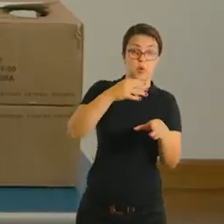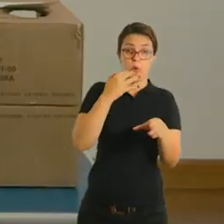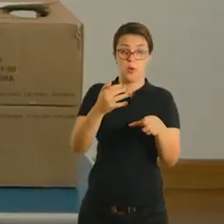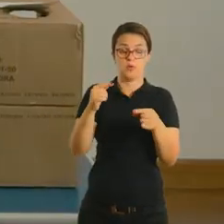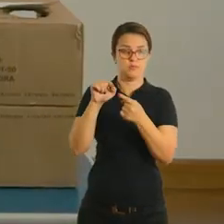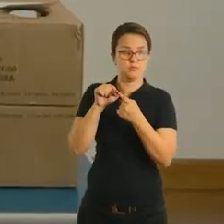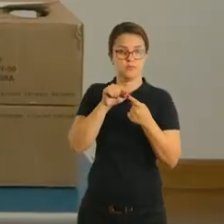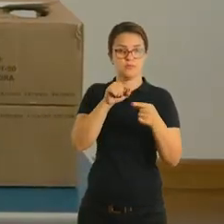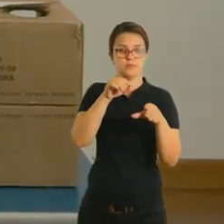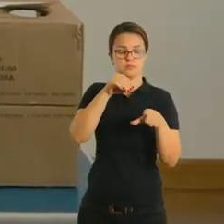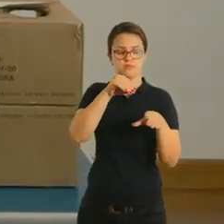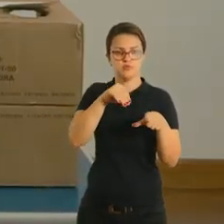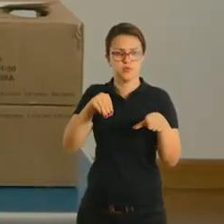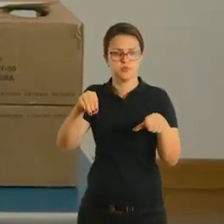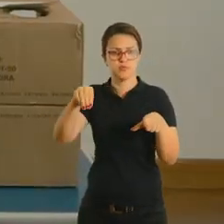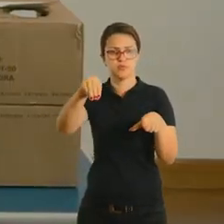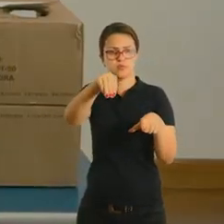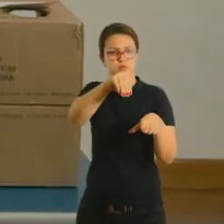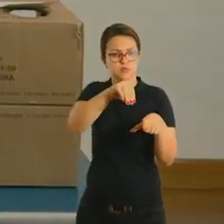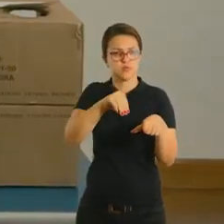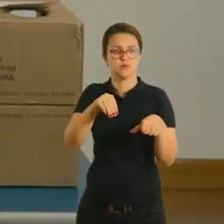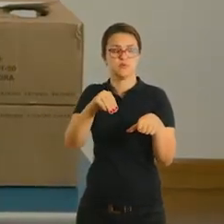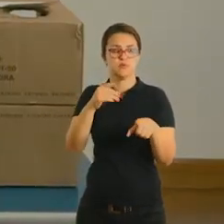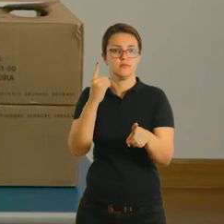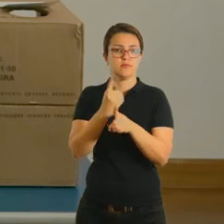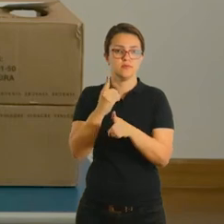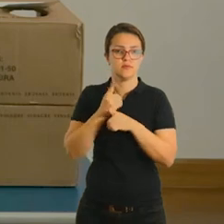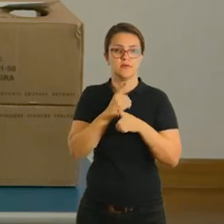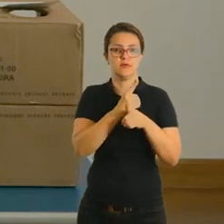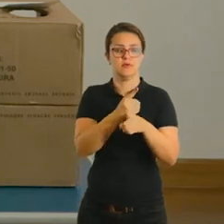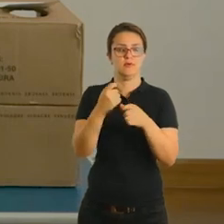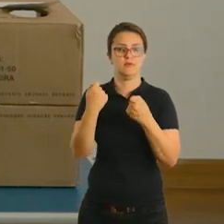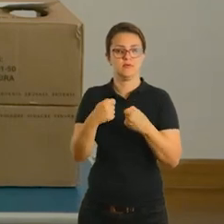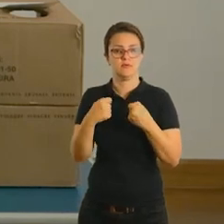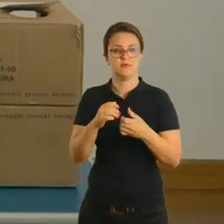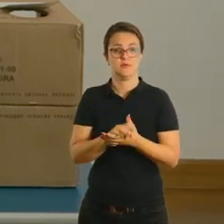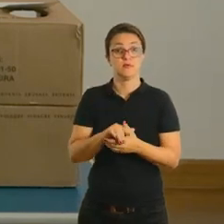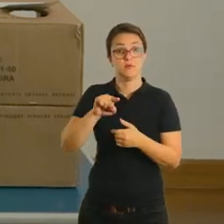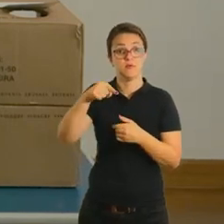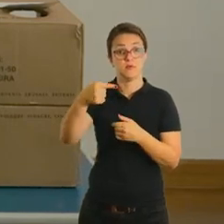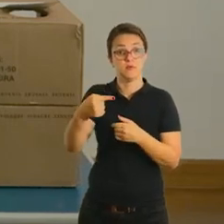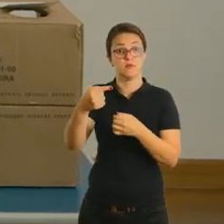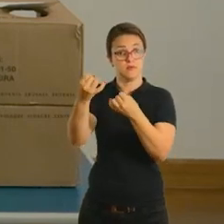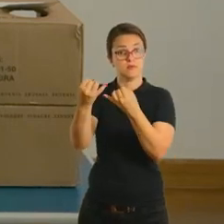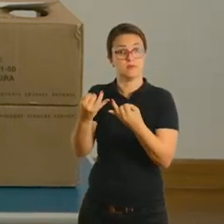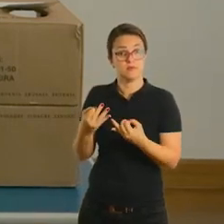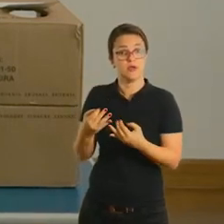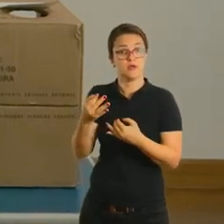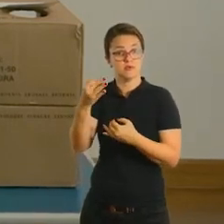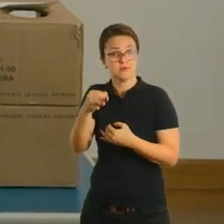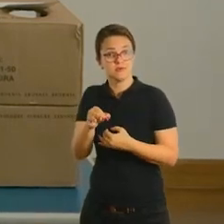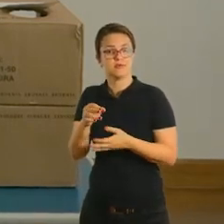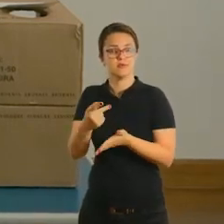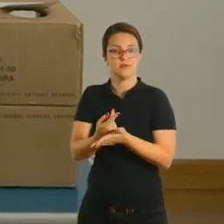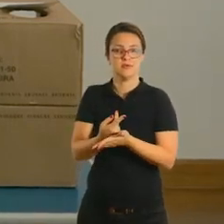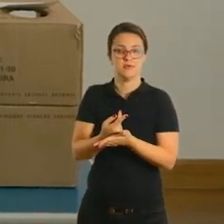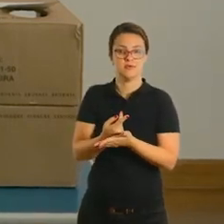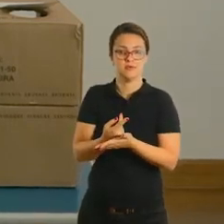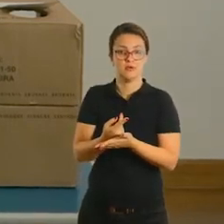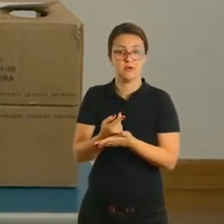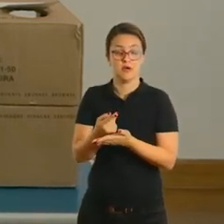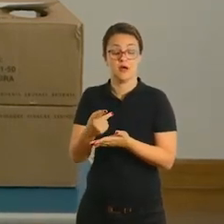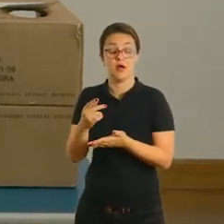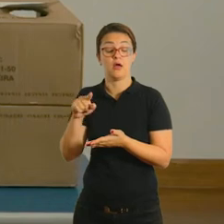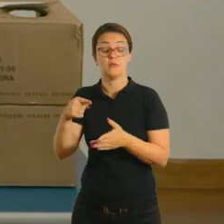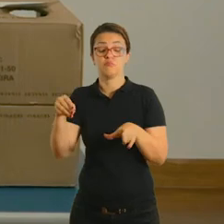experimentam e elas descobrem o que elas precisam. E vocês fazem as intervenções. Então depois que ele colocou todas as tampinhas que